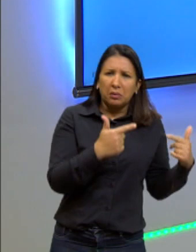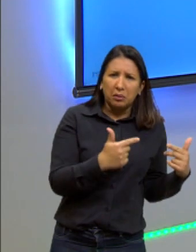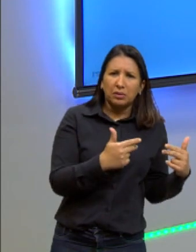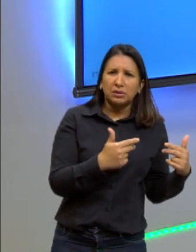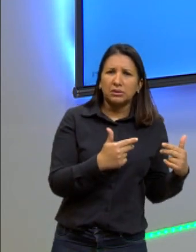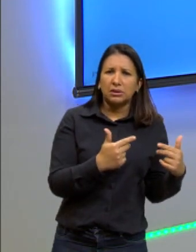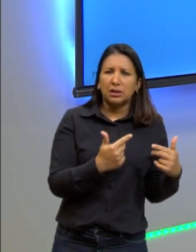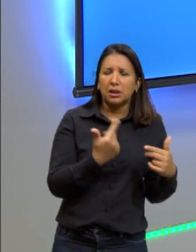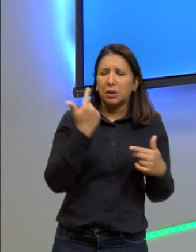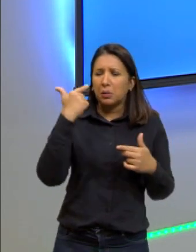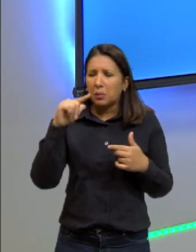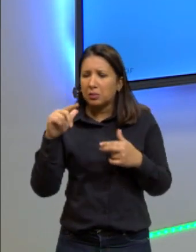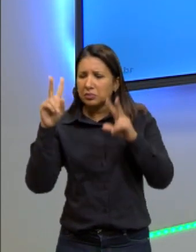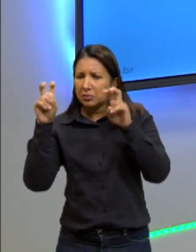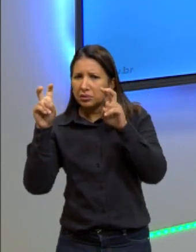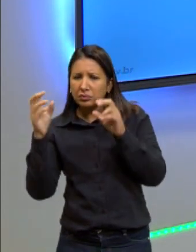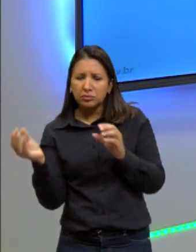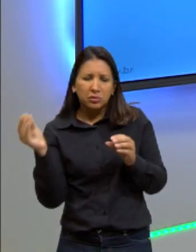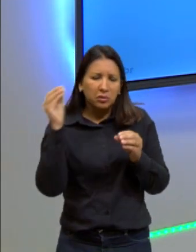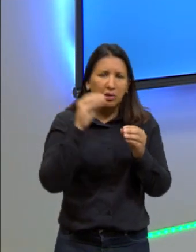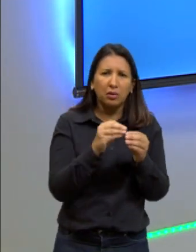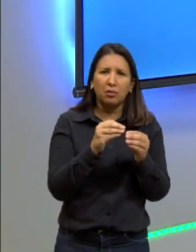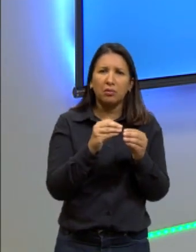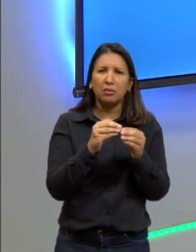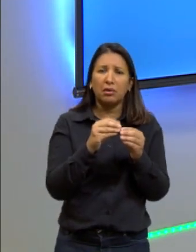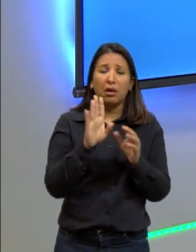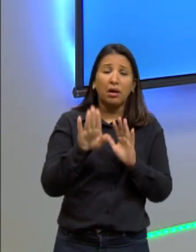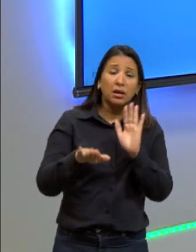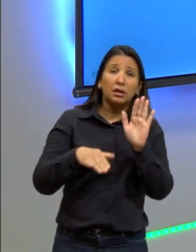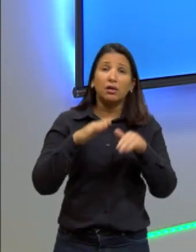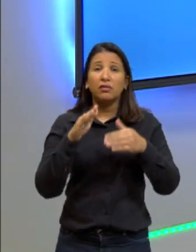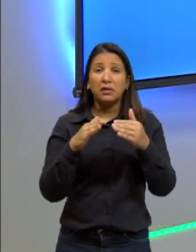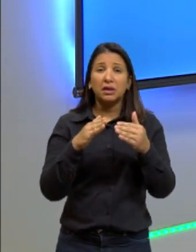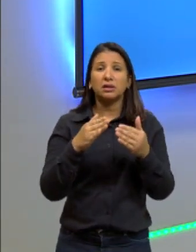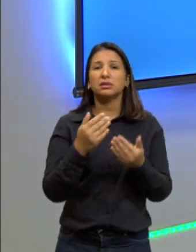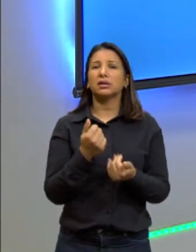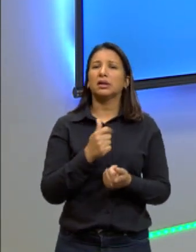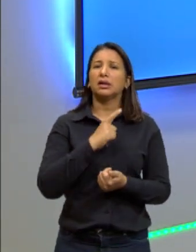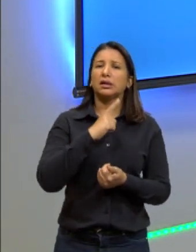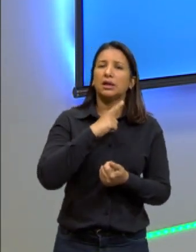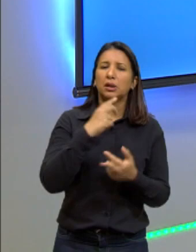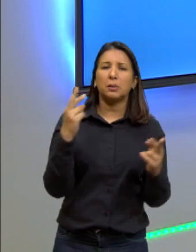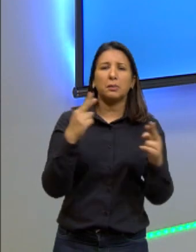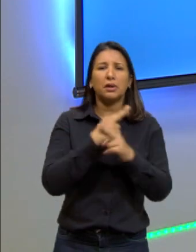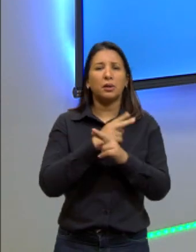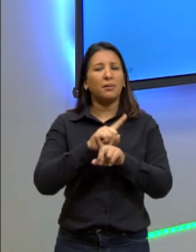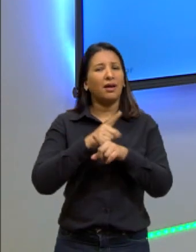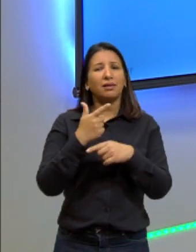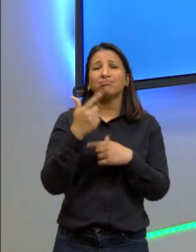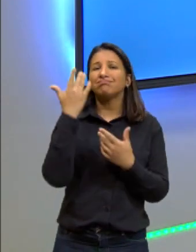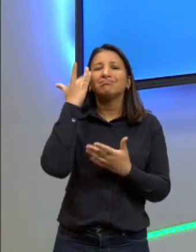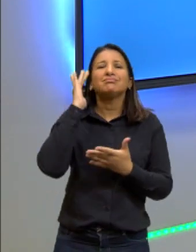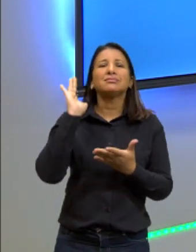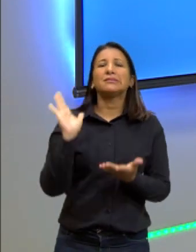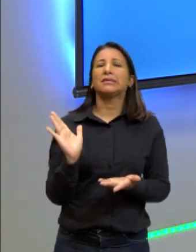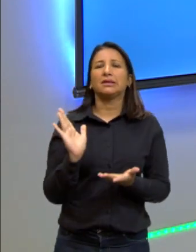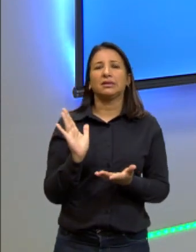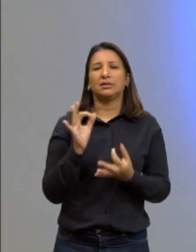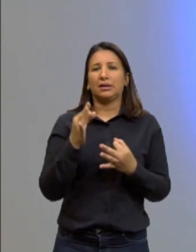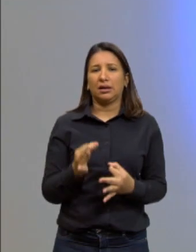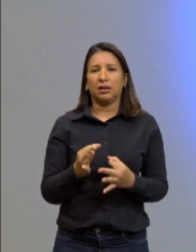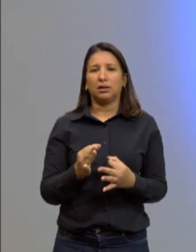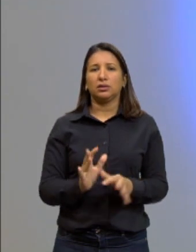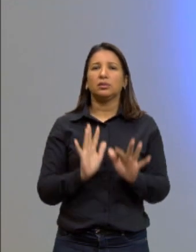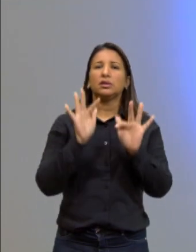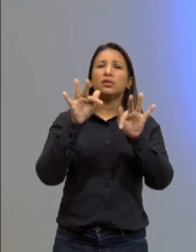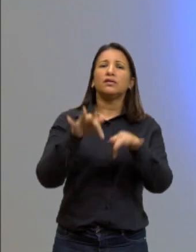outra questão aqui que talvez tenha uma relação, mas a gente não sabe. E aí, no